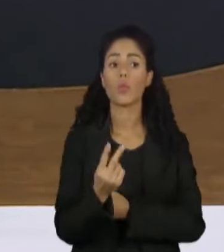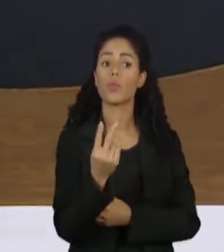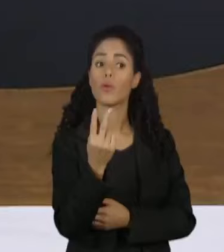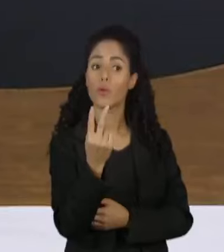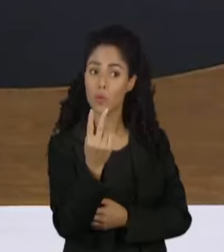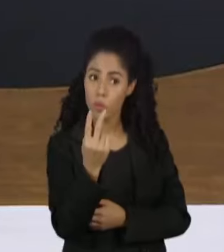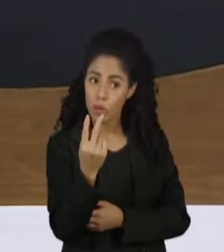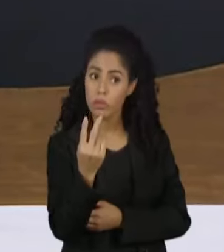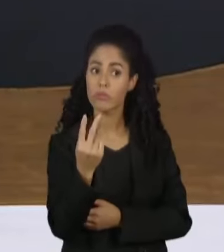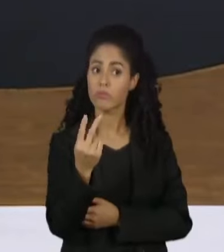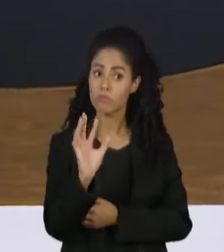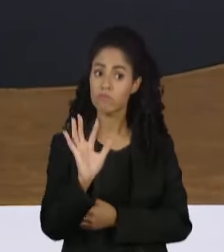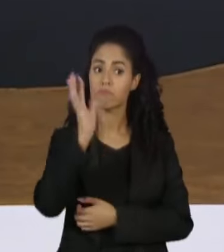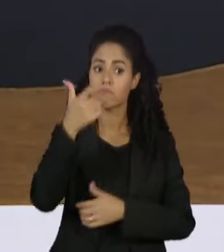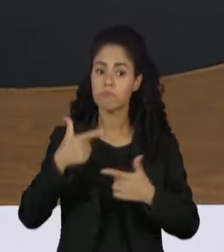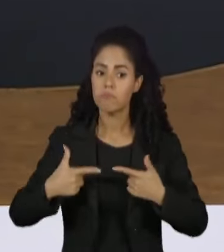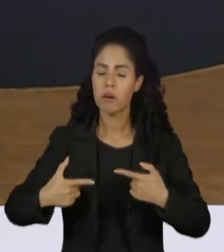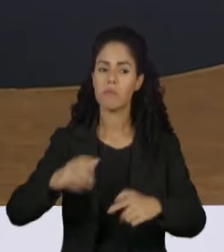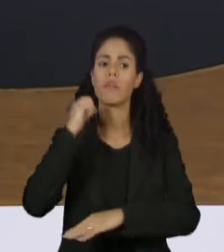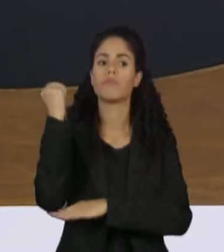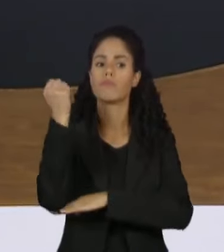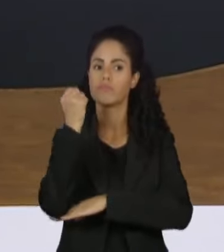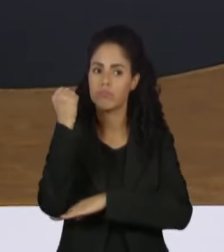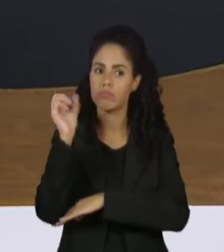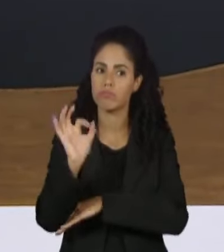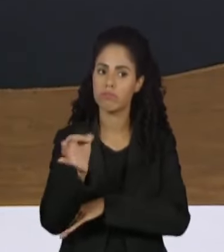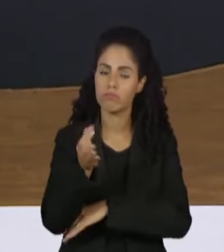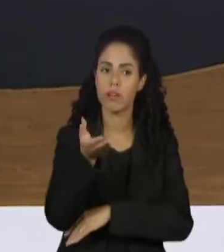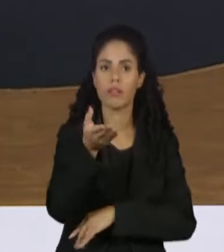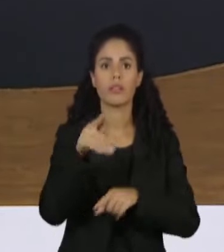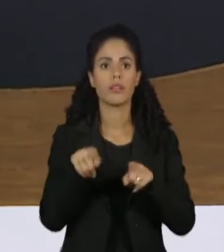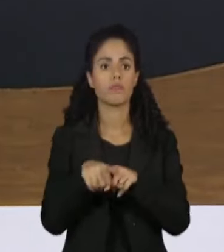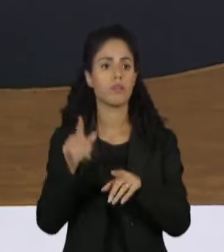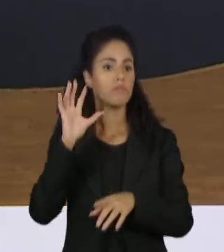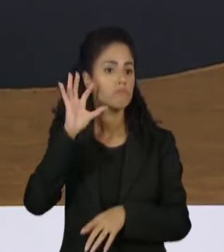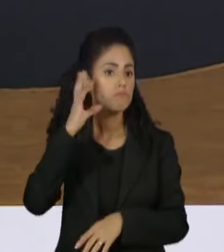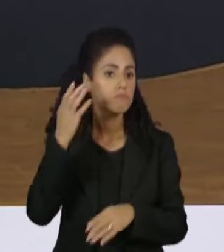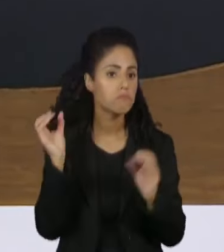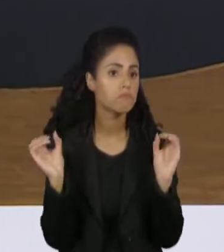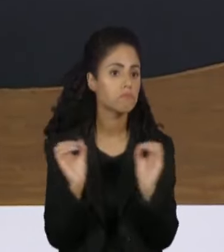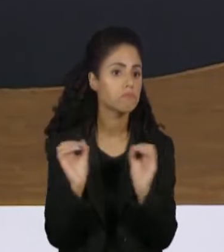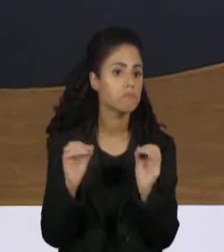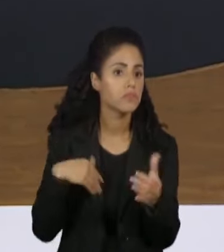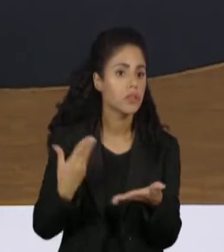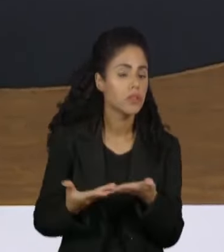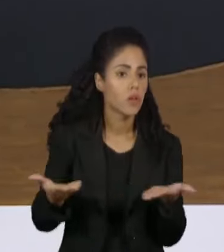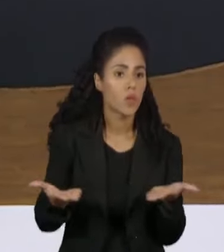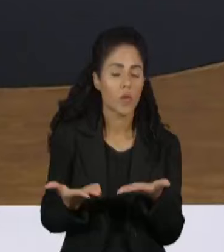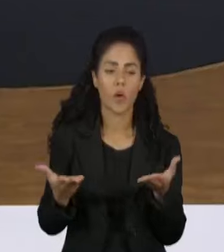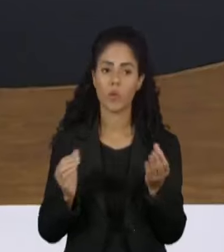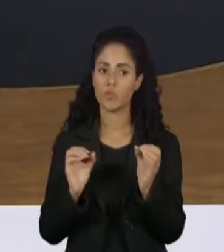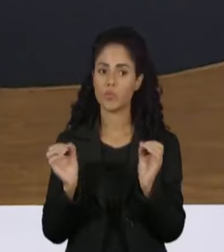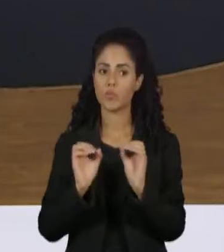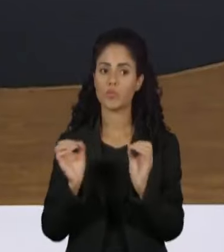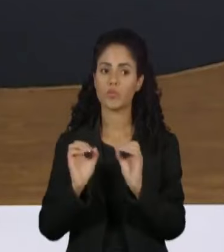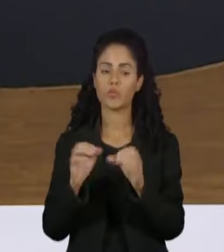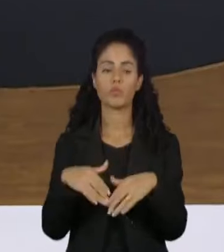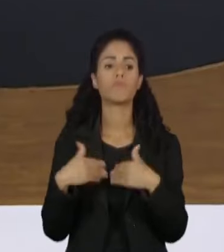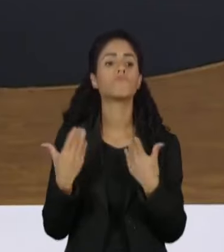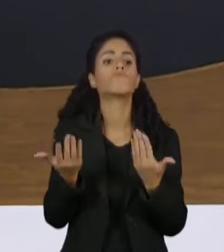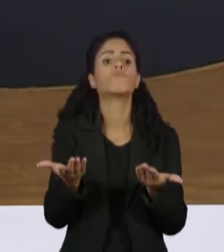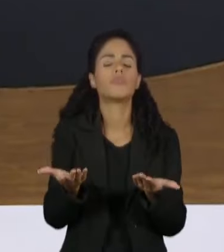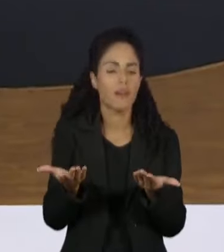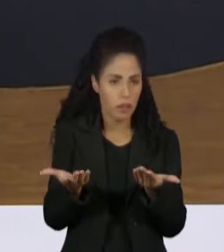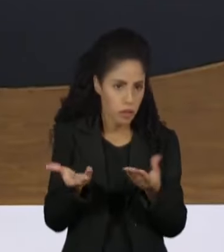graves, graves, concomitantes e sem um cenário de saída de médio e longo